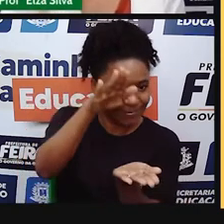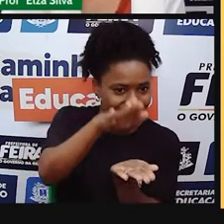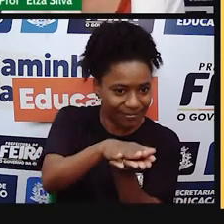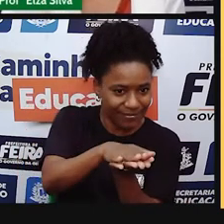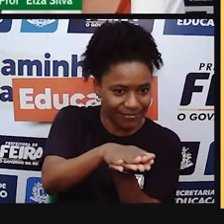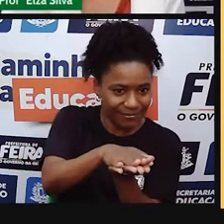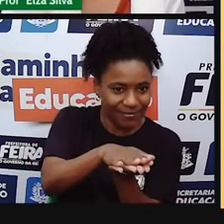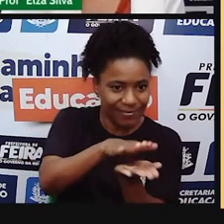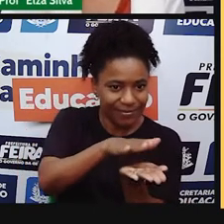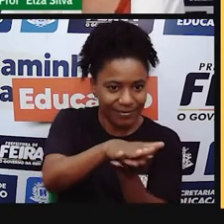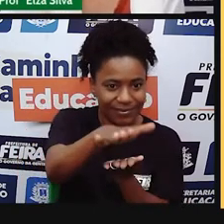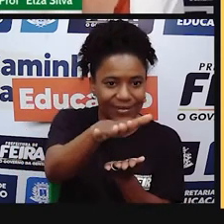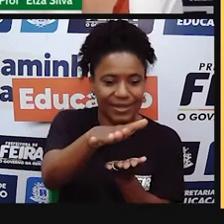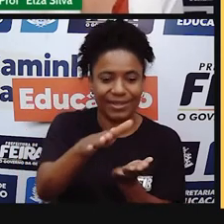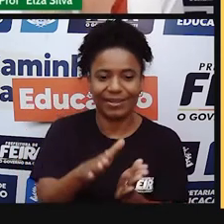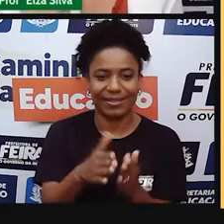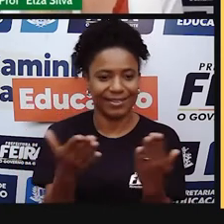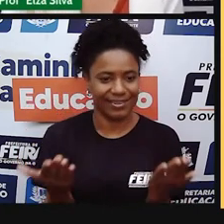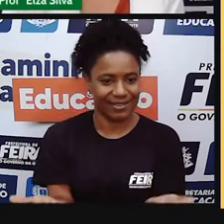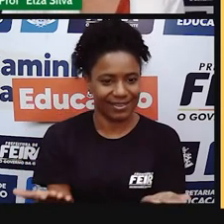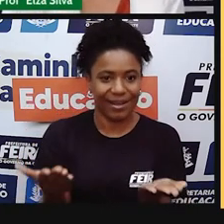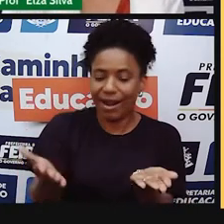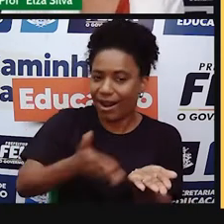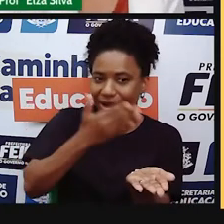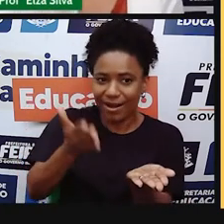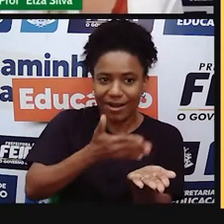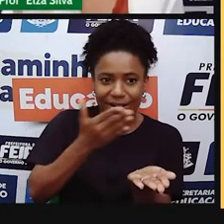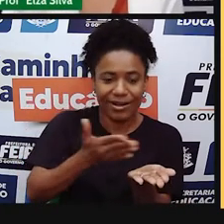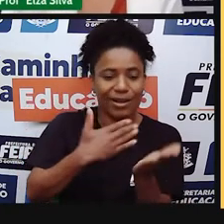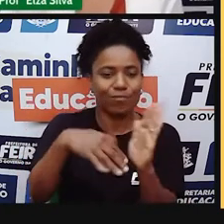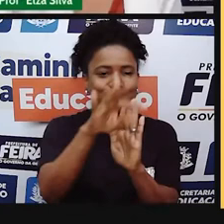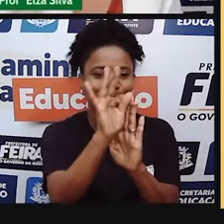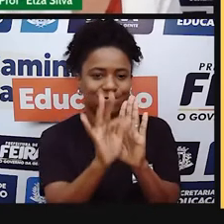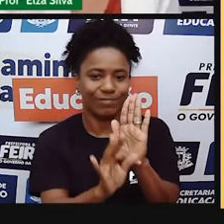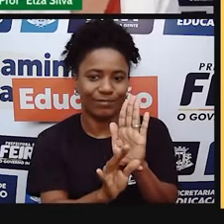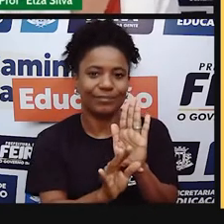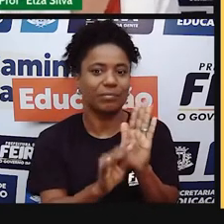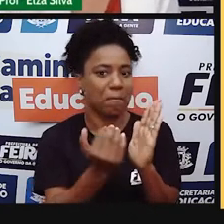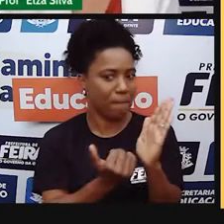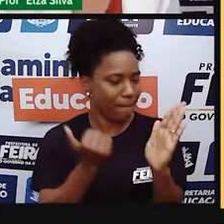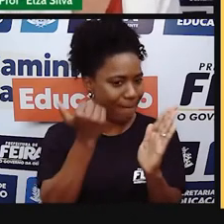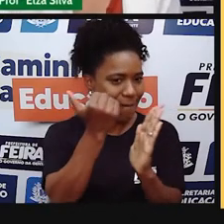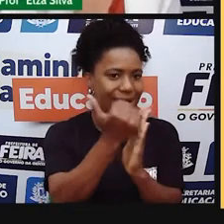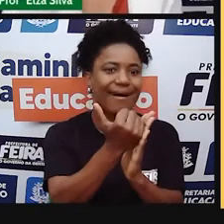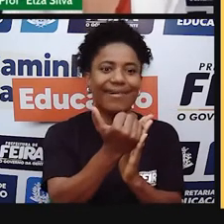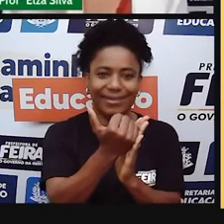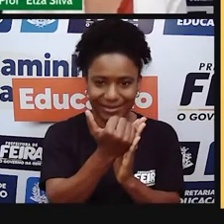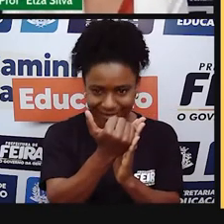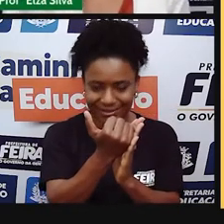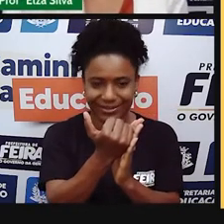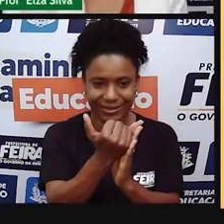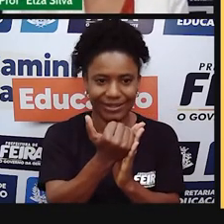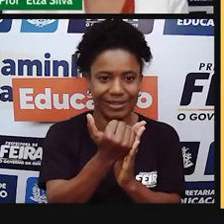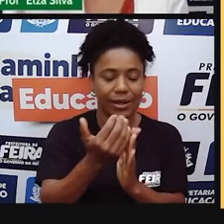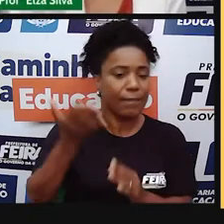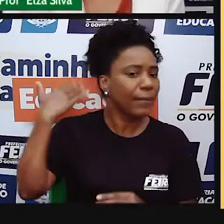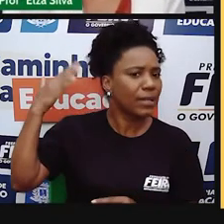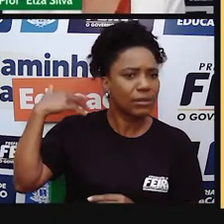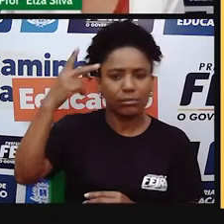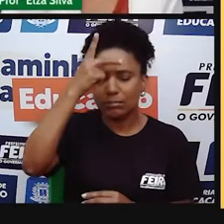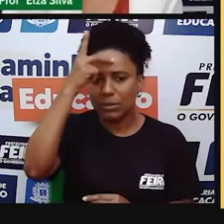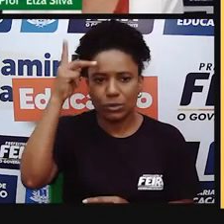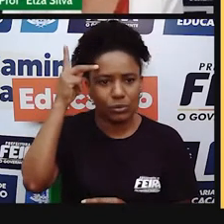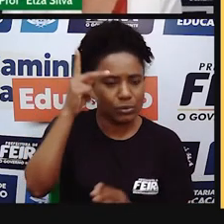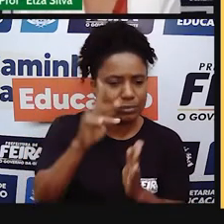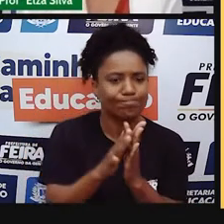livros, a imprimir textos, né? Numa escala maior. E as pessoas passaram a ter um